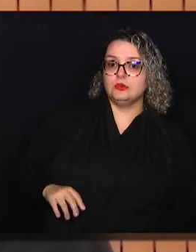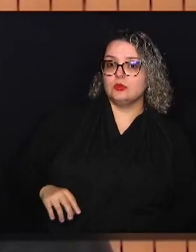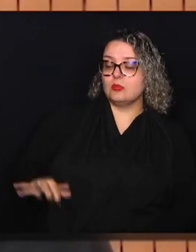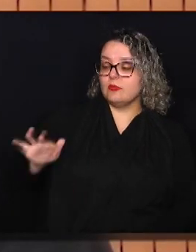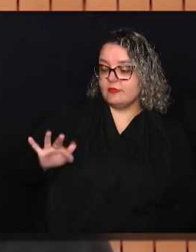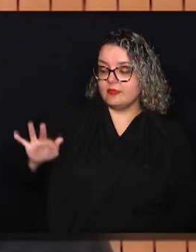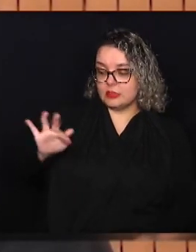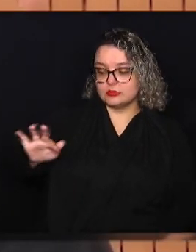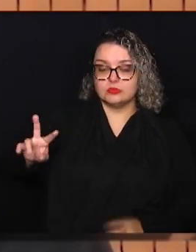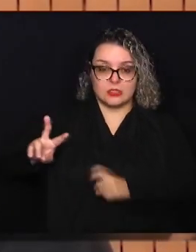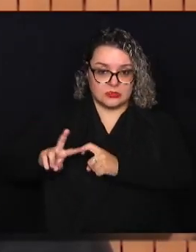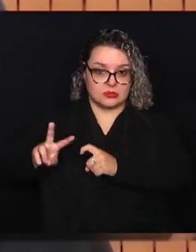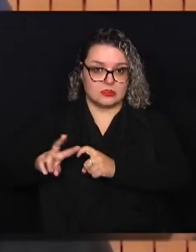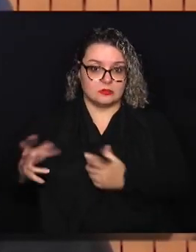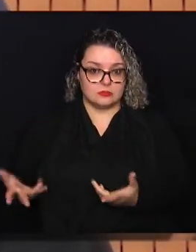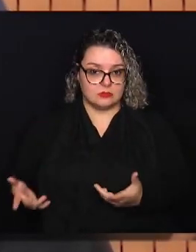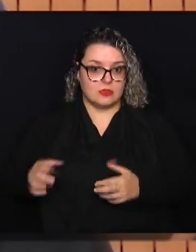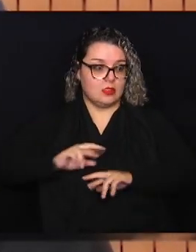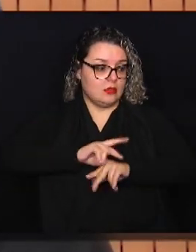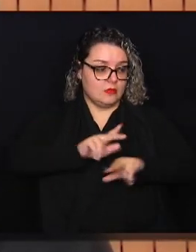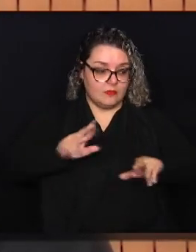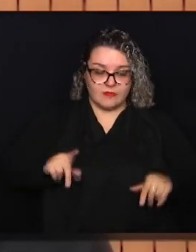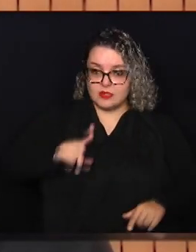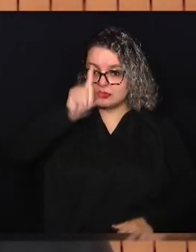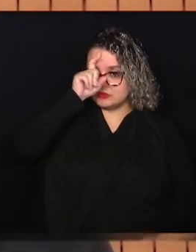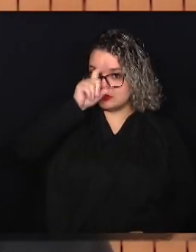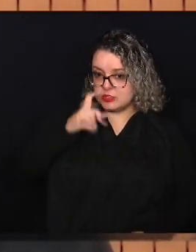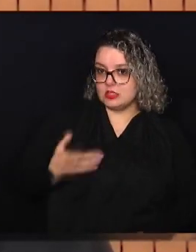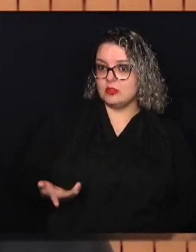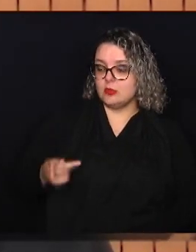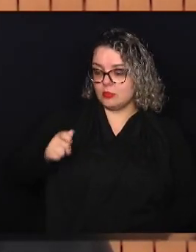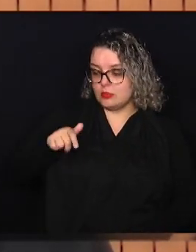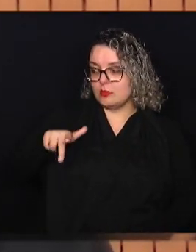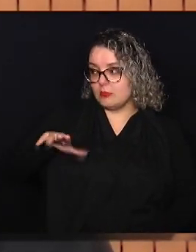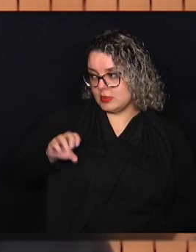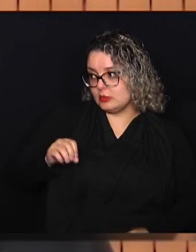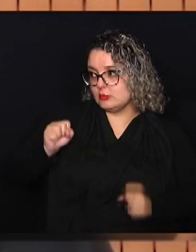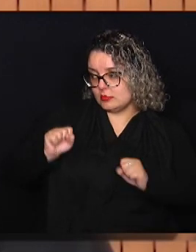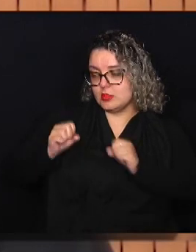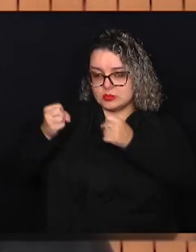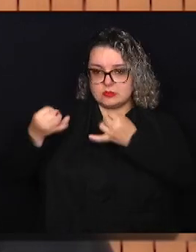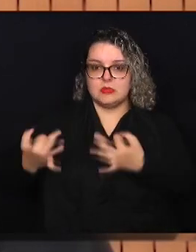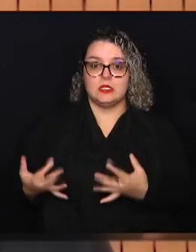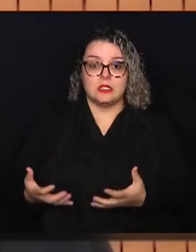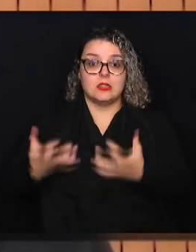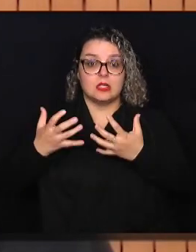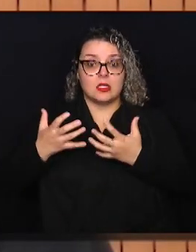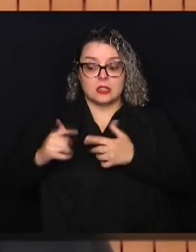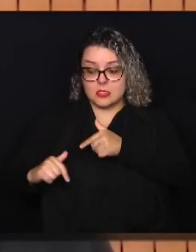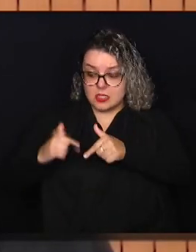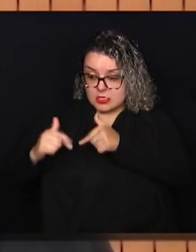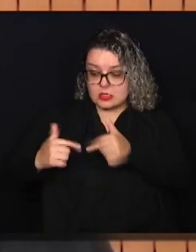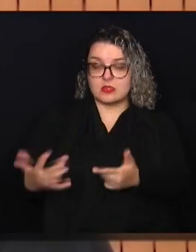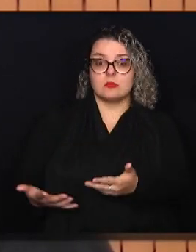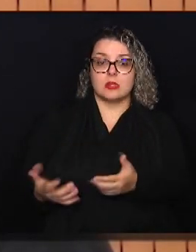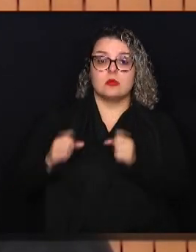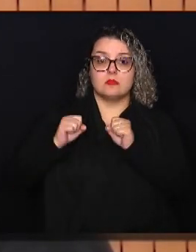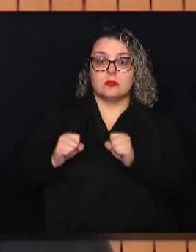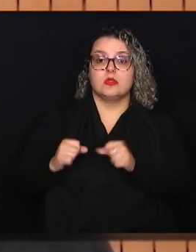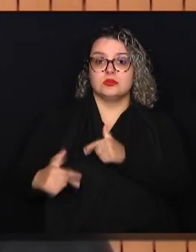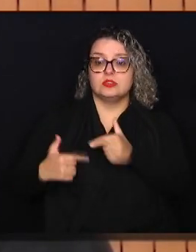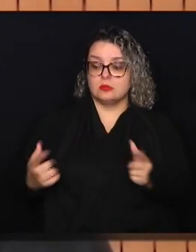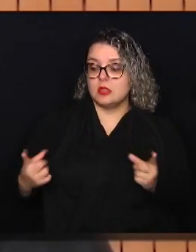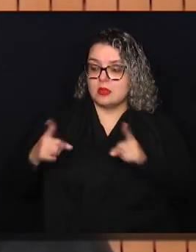Existem hospitais de várias universidades, depois o Paulo Ancel pode esclarecer, e que querem e trabalham, e podem trabalhar em